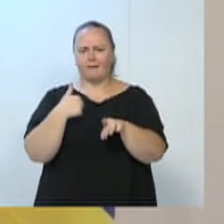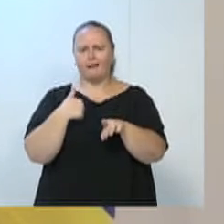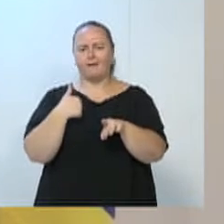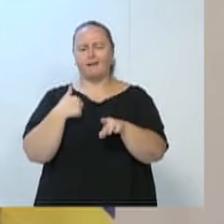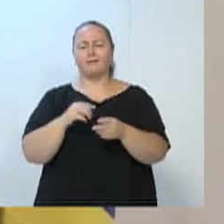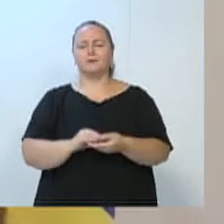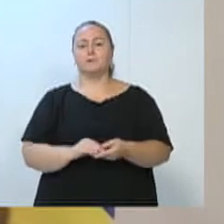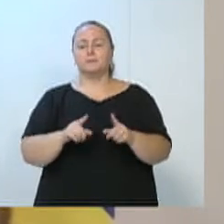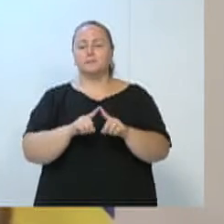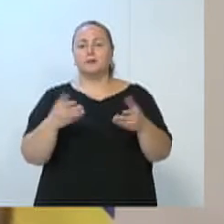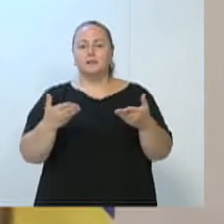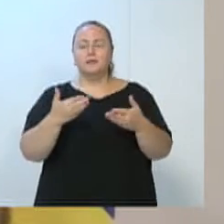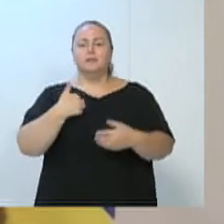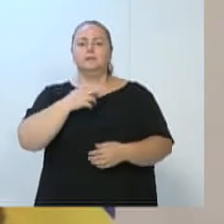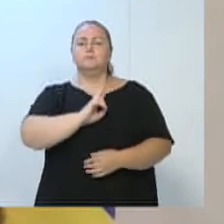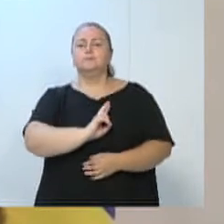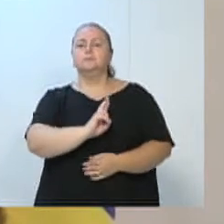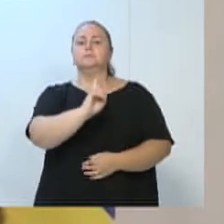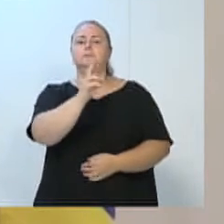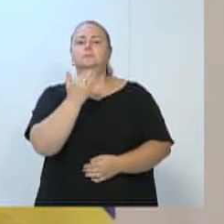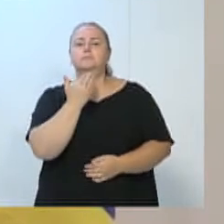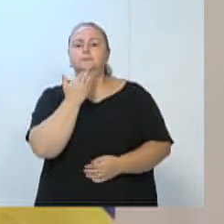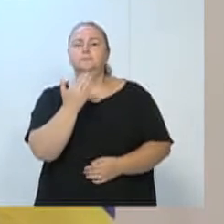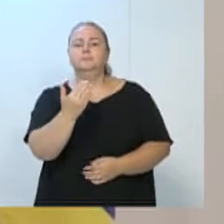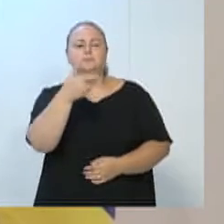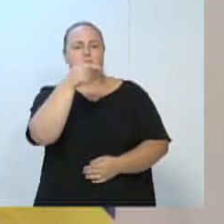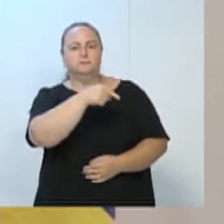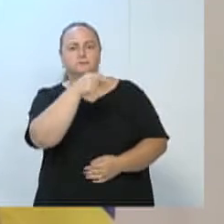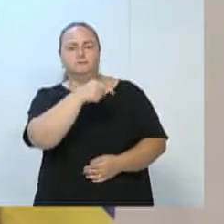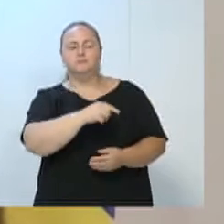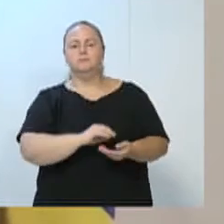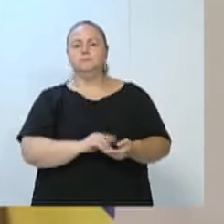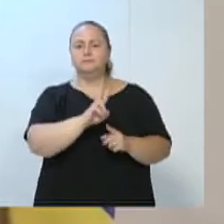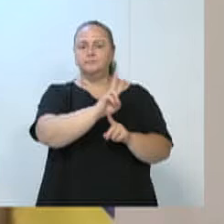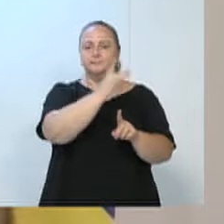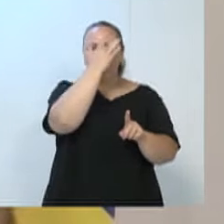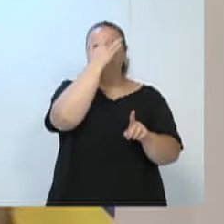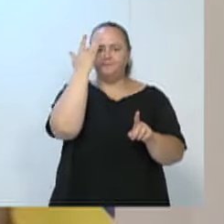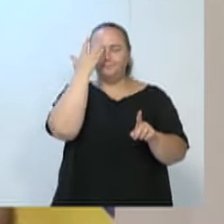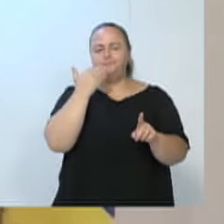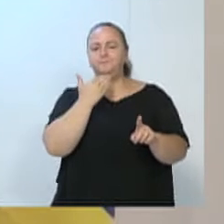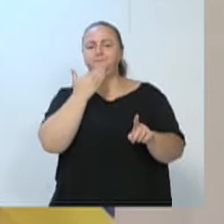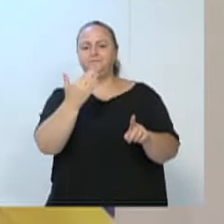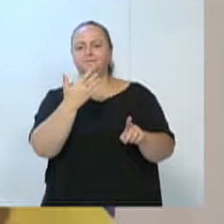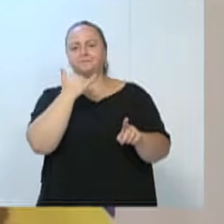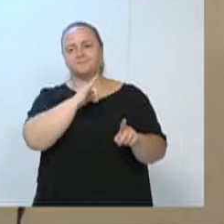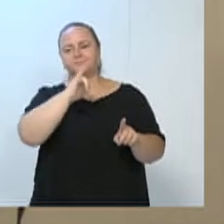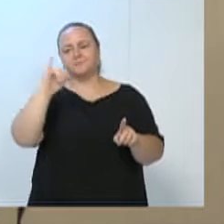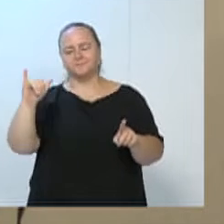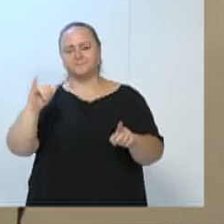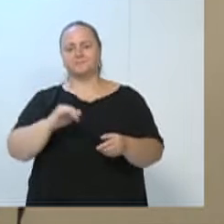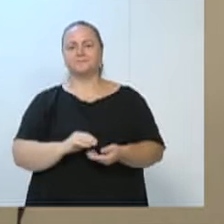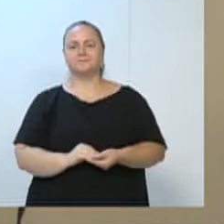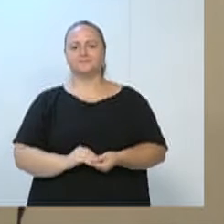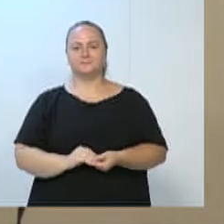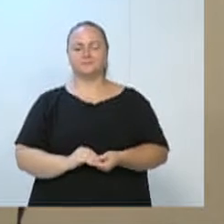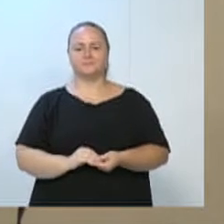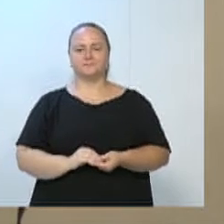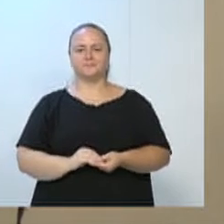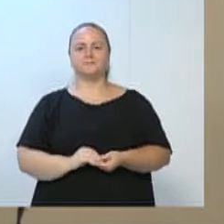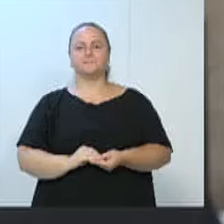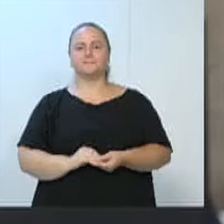é necessário, mas eu venho aqui transmitindo o elogio do pagador de impostos, que é o mais importante. Concedo uma parte ao vereador. Com autorização do orador, a parte